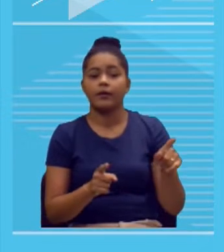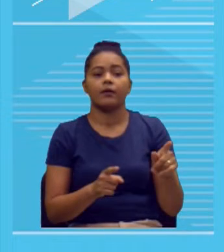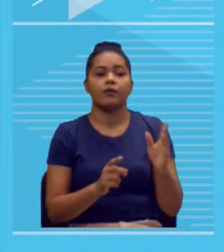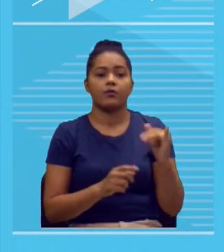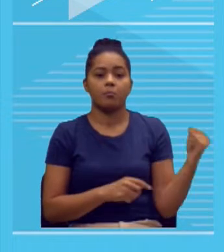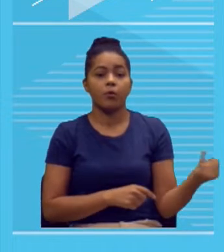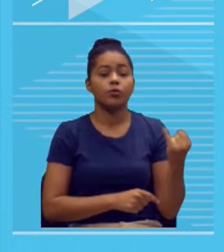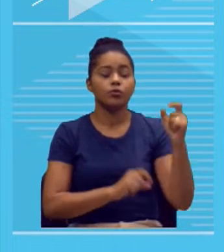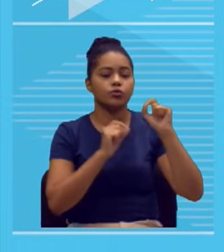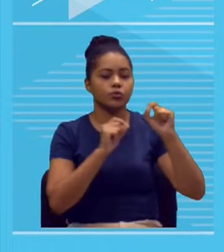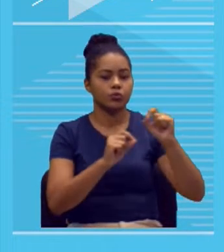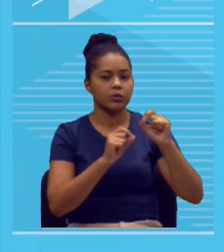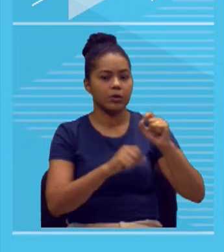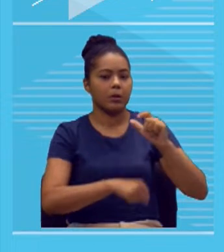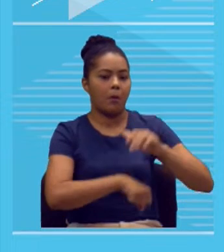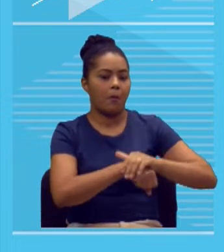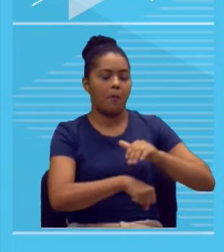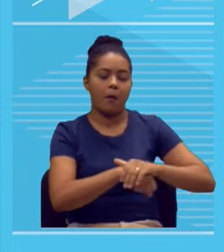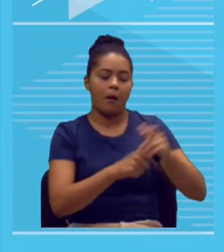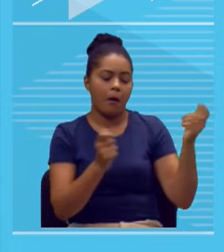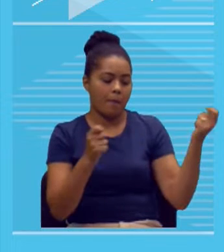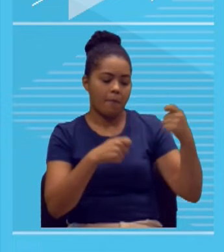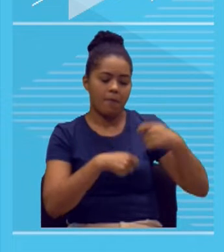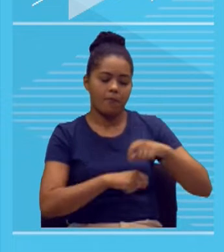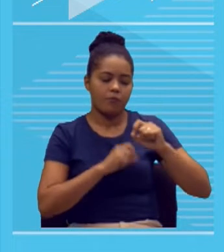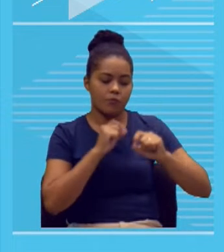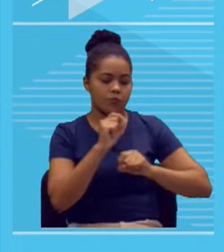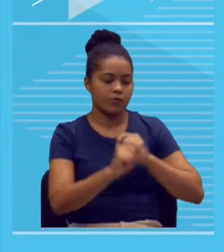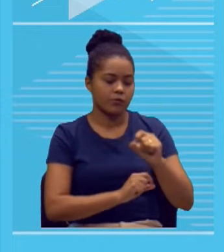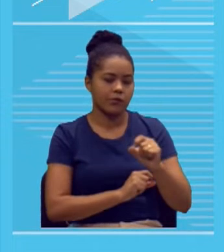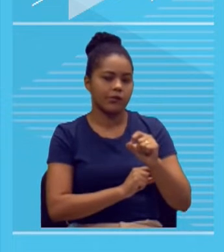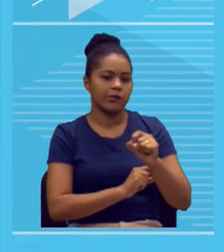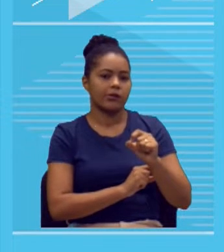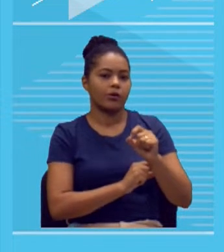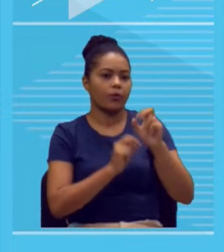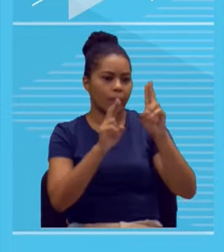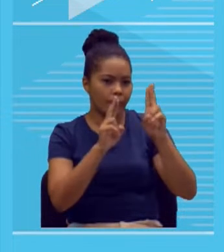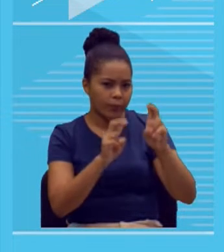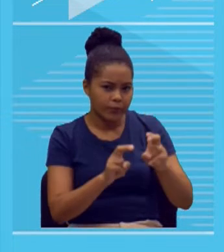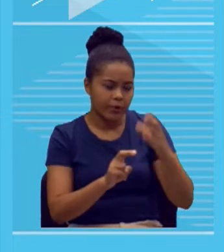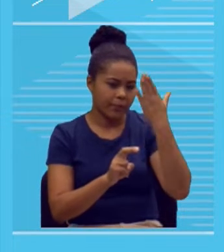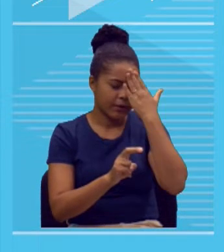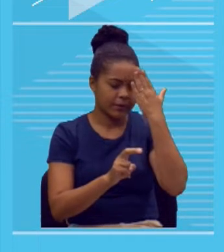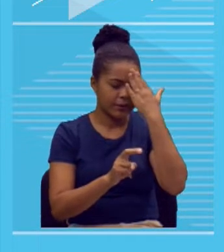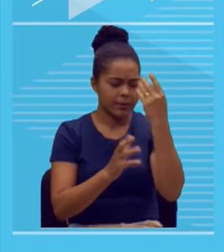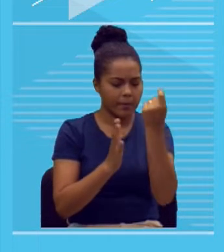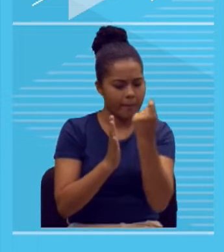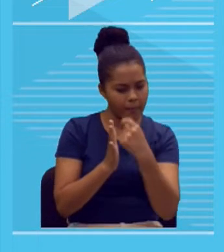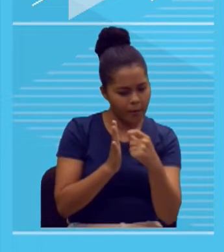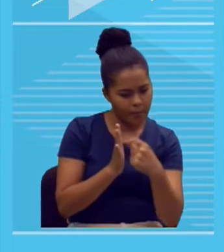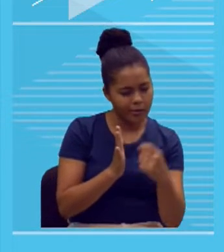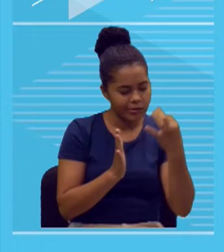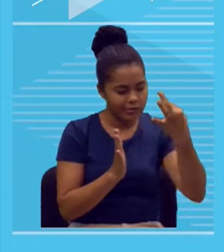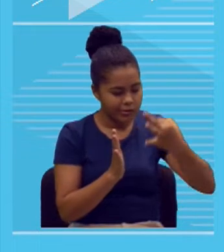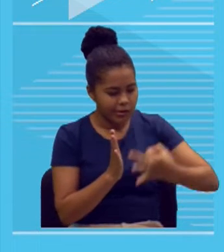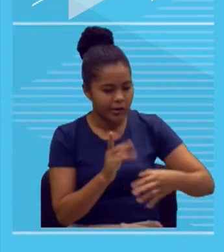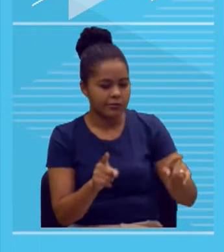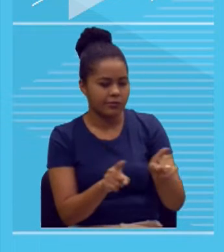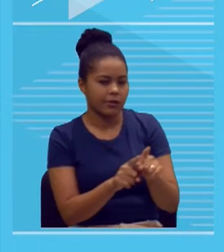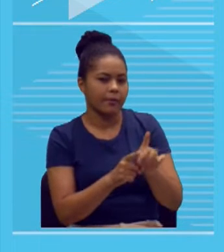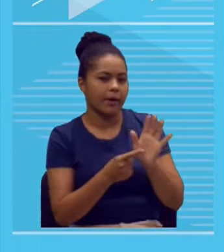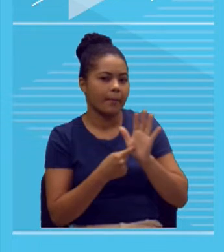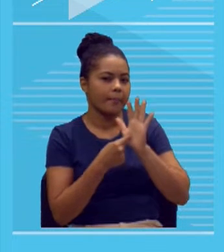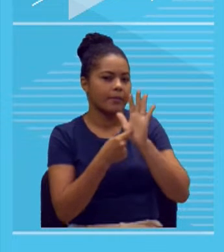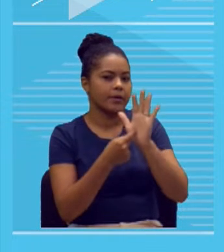A sua capacidade de organizar as ideias, de respeitar um tema, de mostrar que você tem condições,